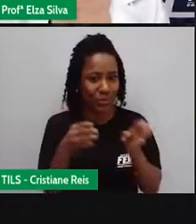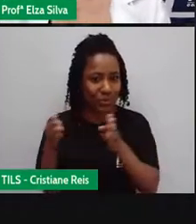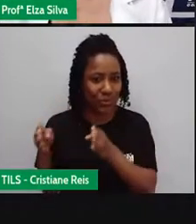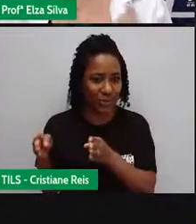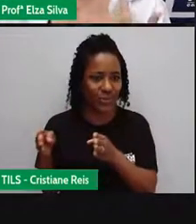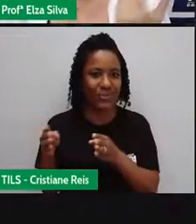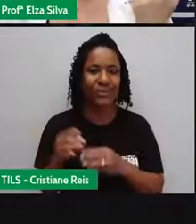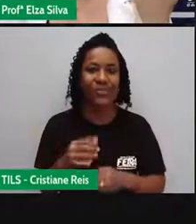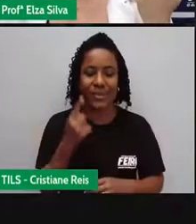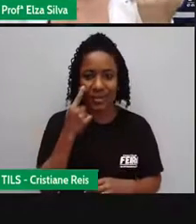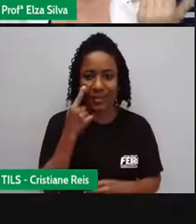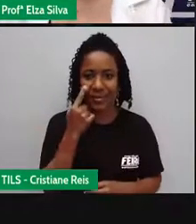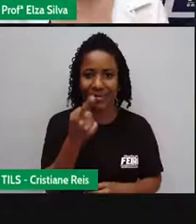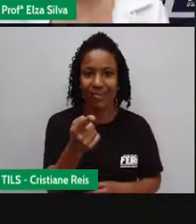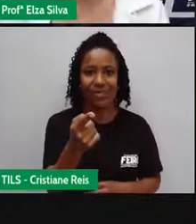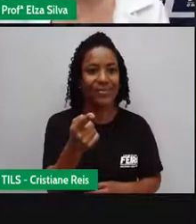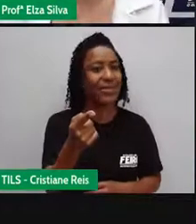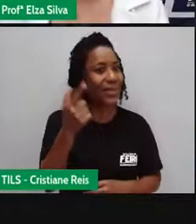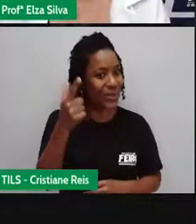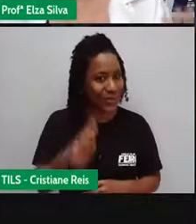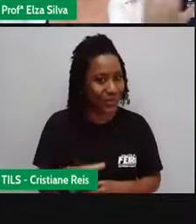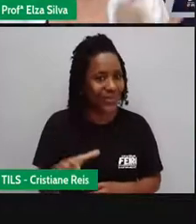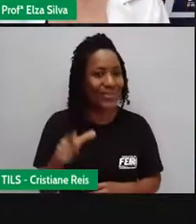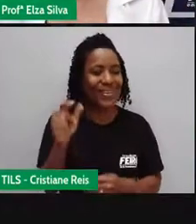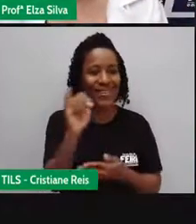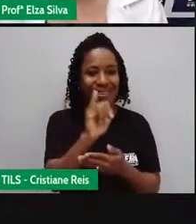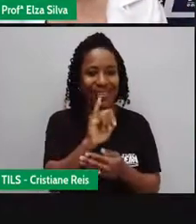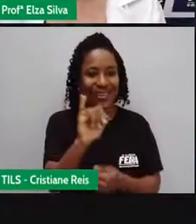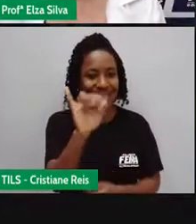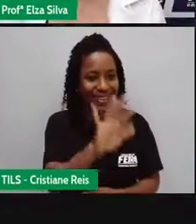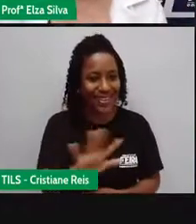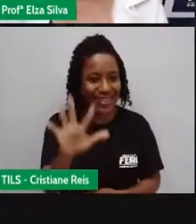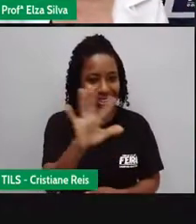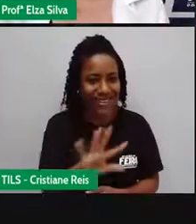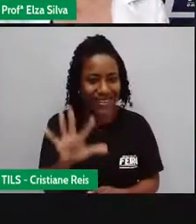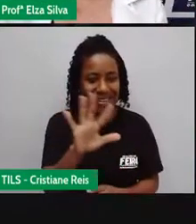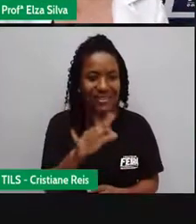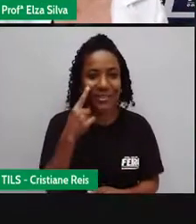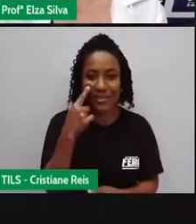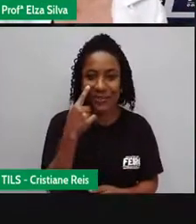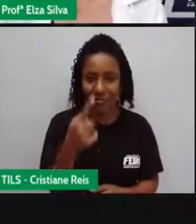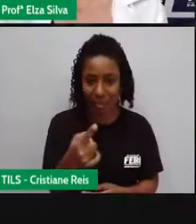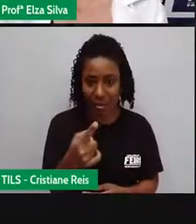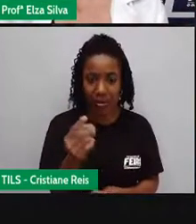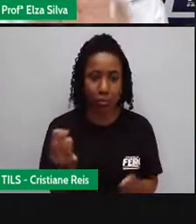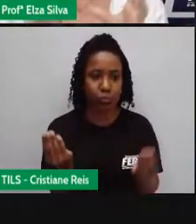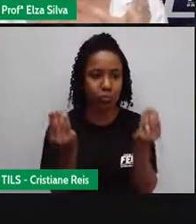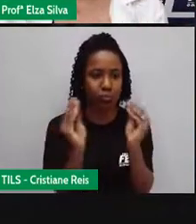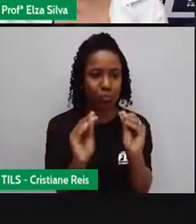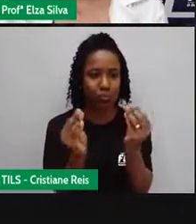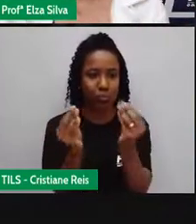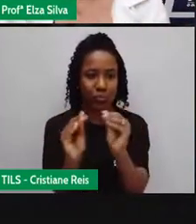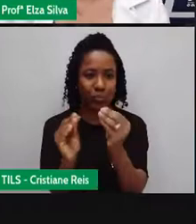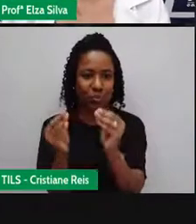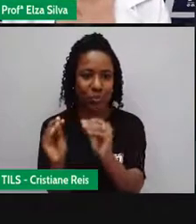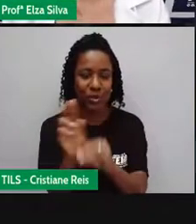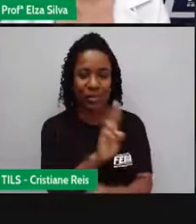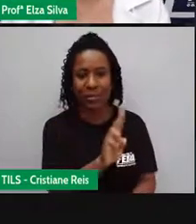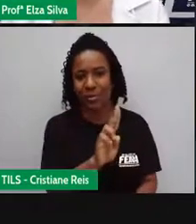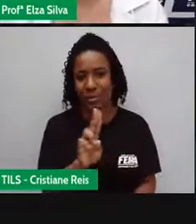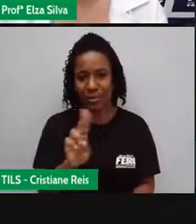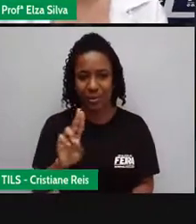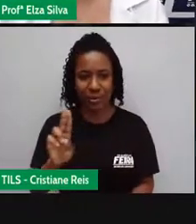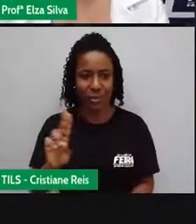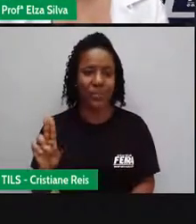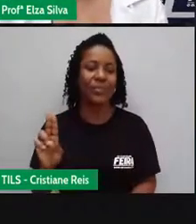E ele te apresenta uma nova imagem Com os espaços Para você escrever O nome desse objeto